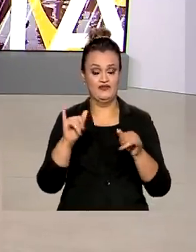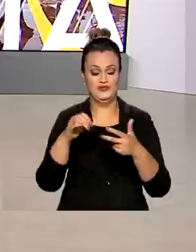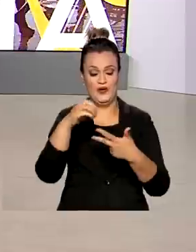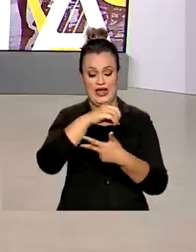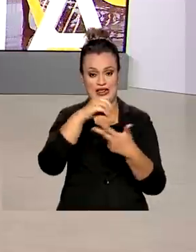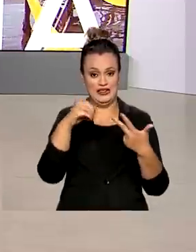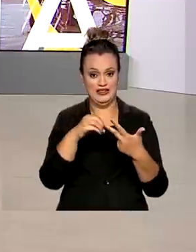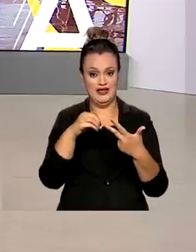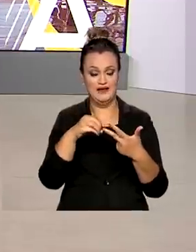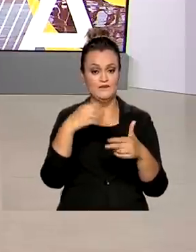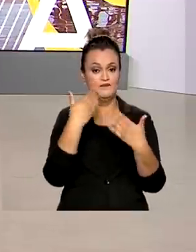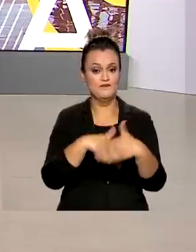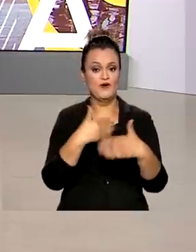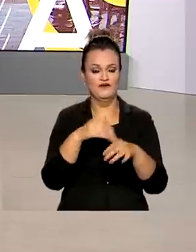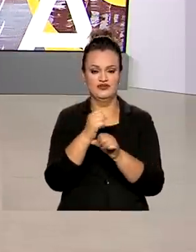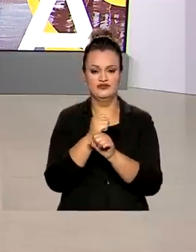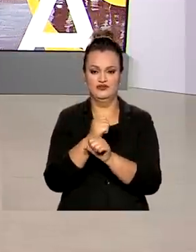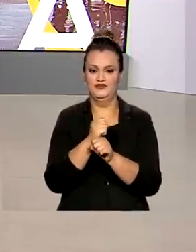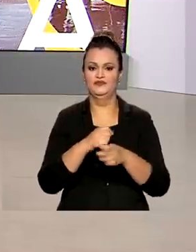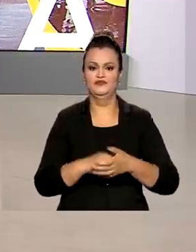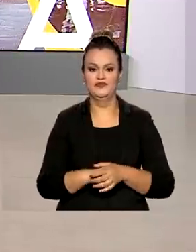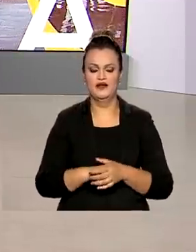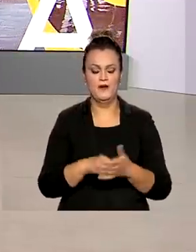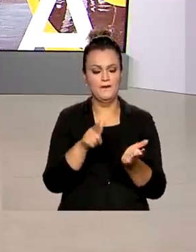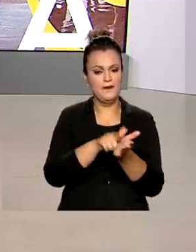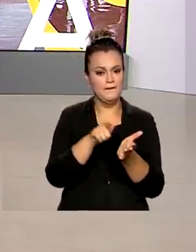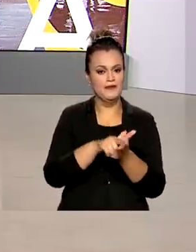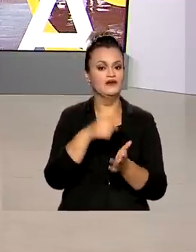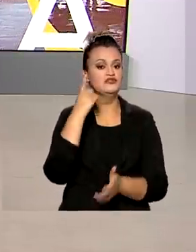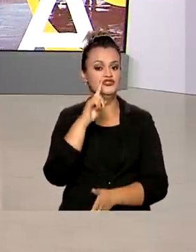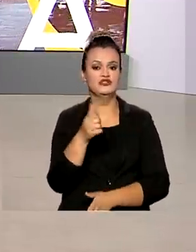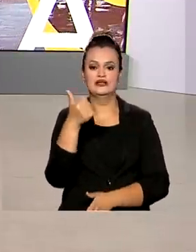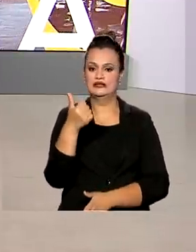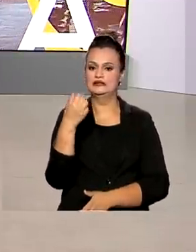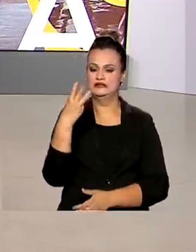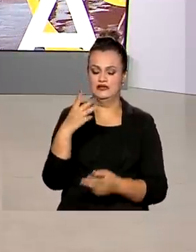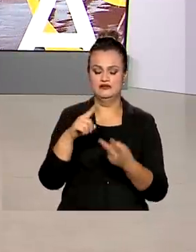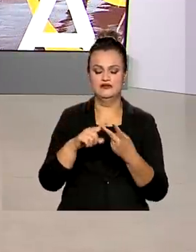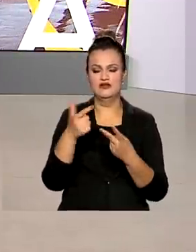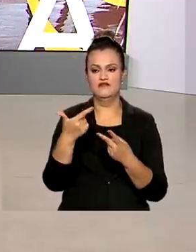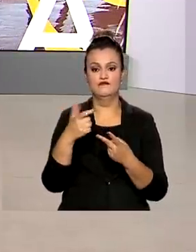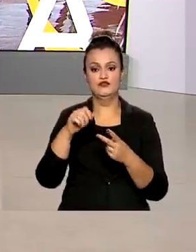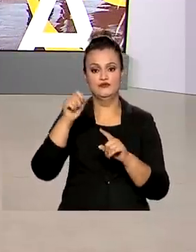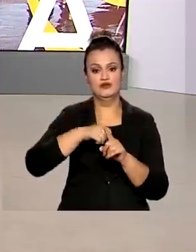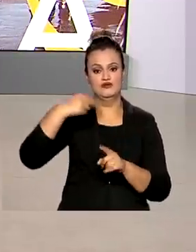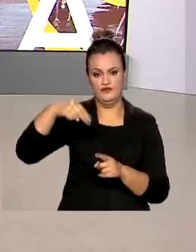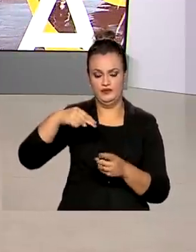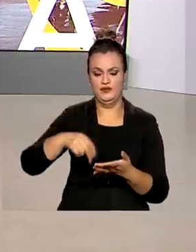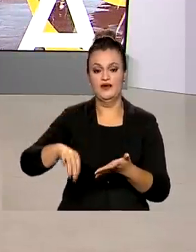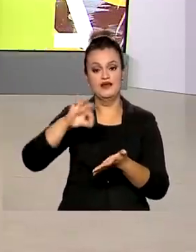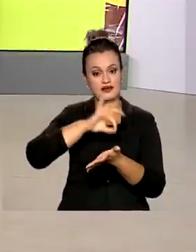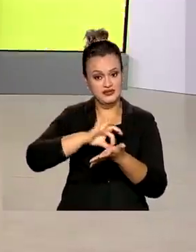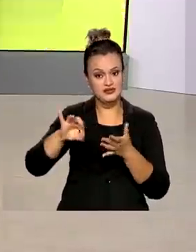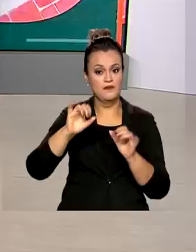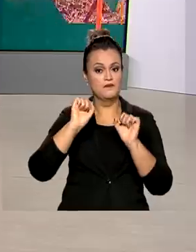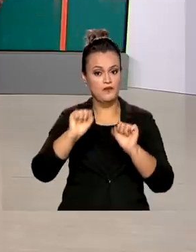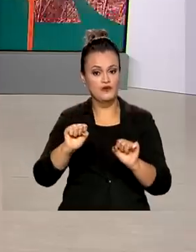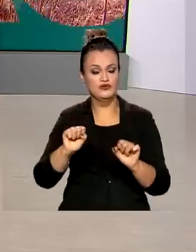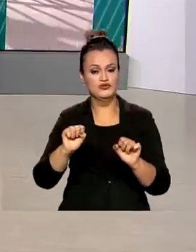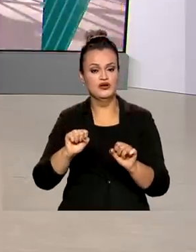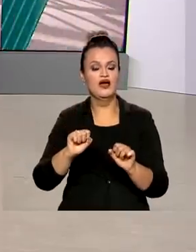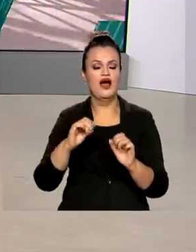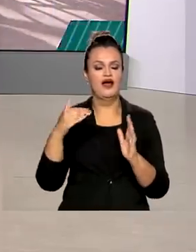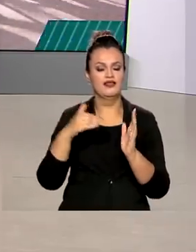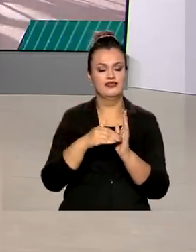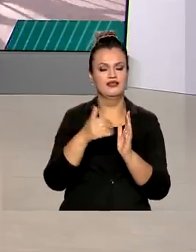provas presenciais do Enem deste ano. A versão impressa será nos dias 13 e 20 de novembro e a inscrição pode ser feita entre